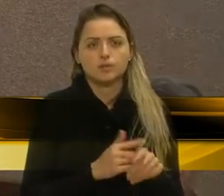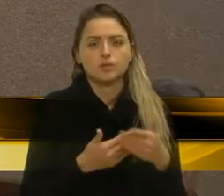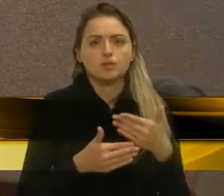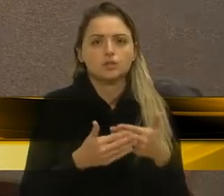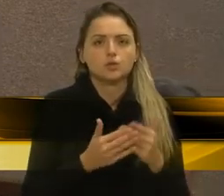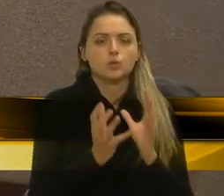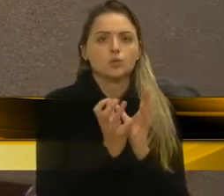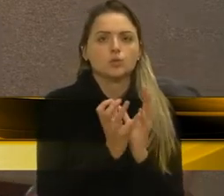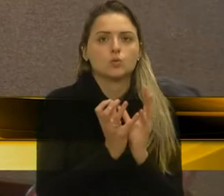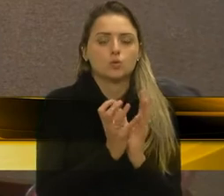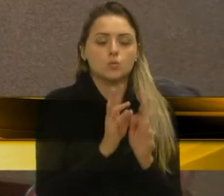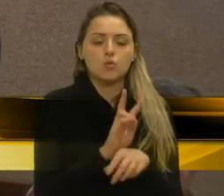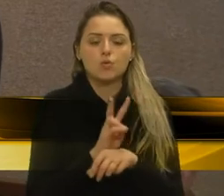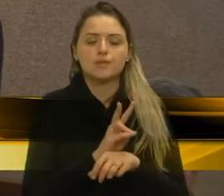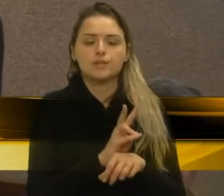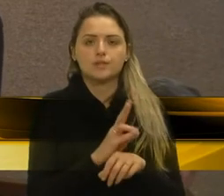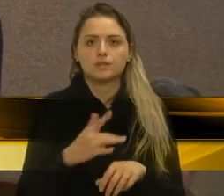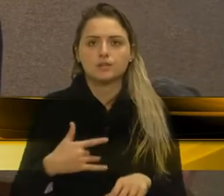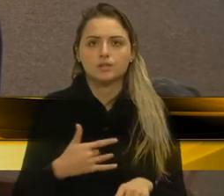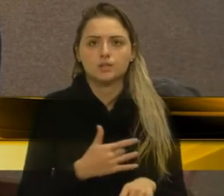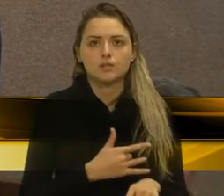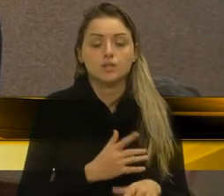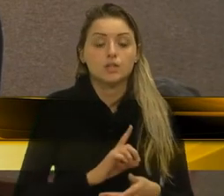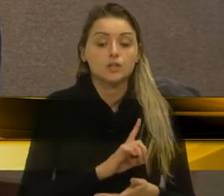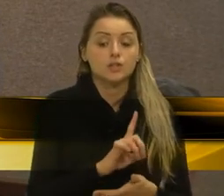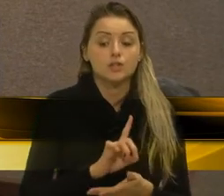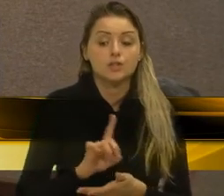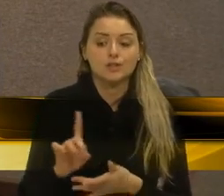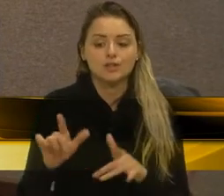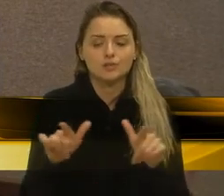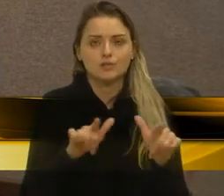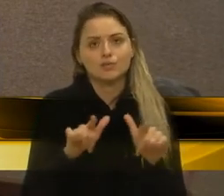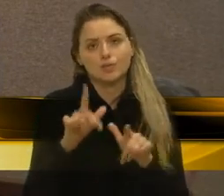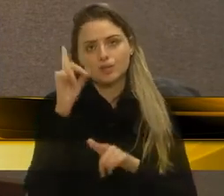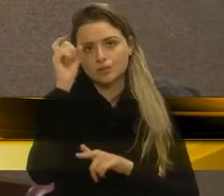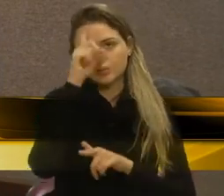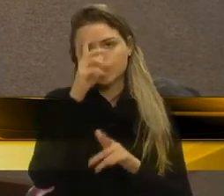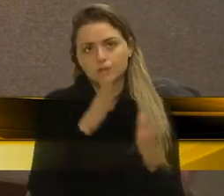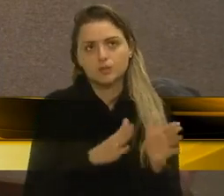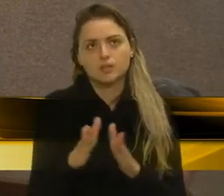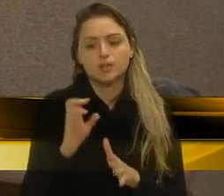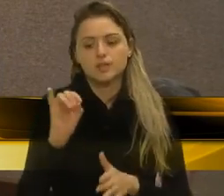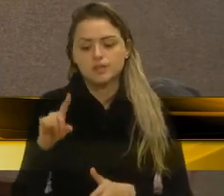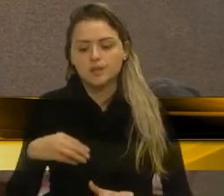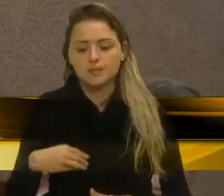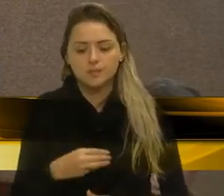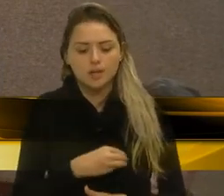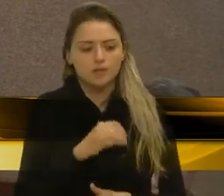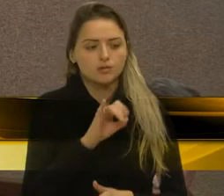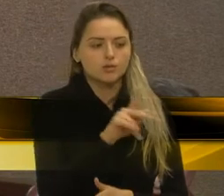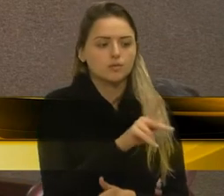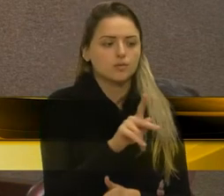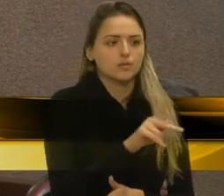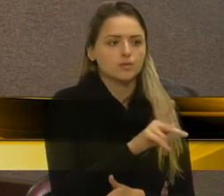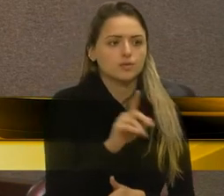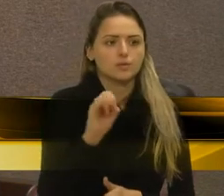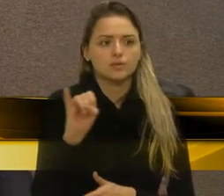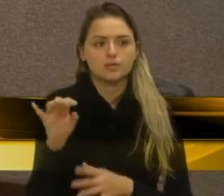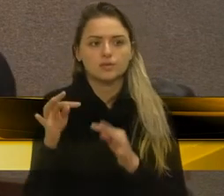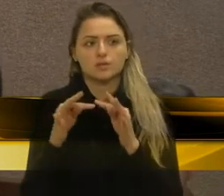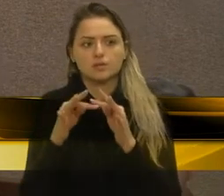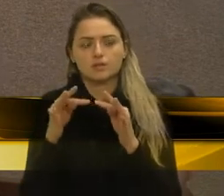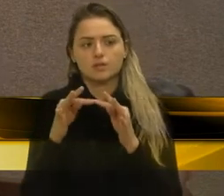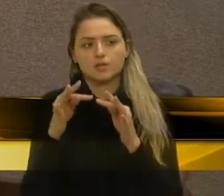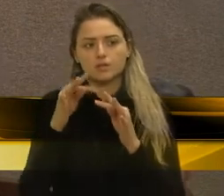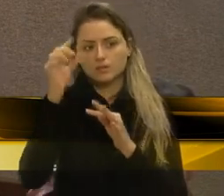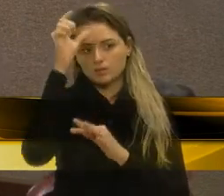da saúde também, que eles estejam de difícil acesso, e é por isso que muitas vezes, seja um médico, seja lá um professor, seja os técnicos de enfermagem, vereador de Ló,